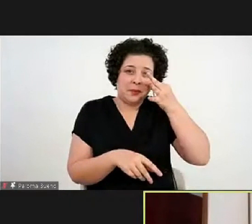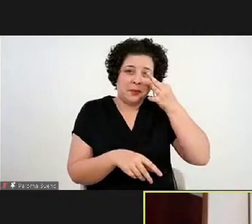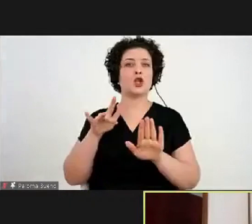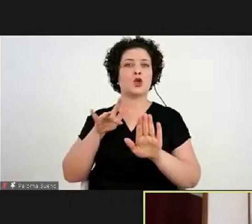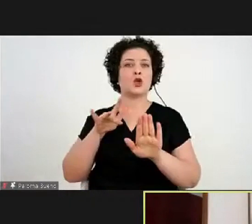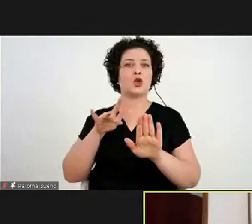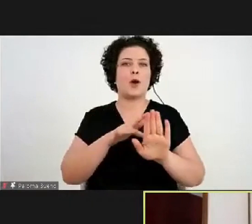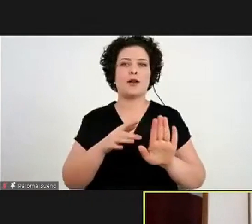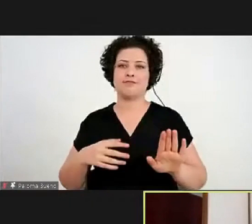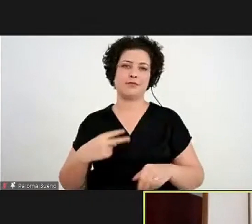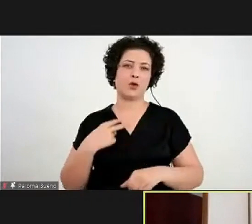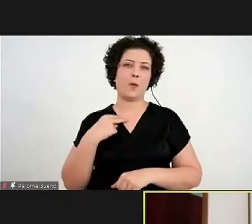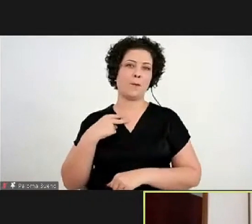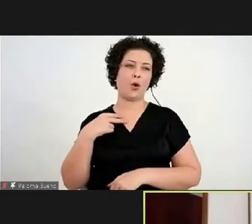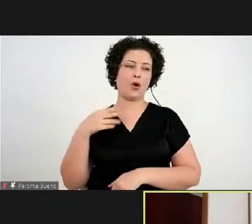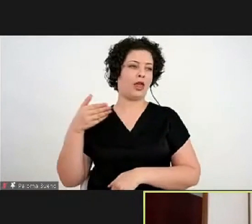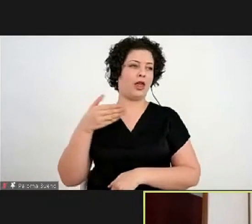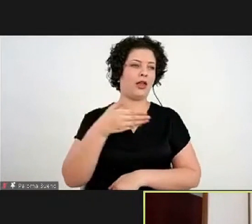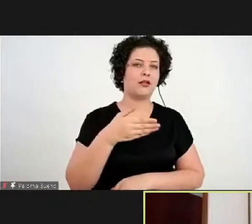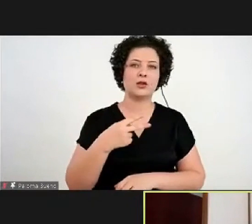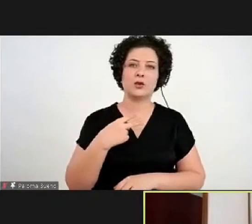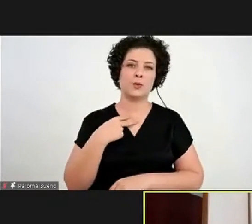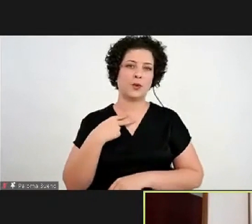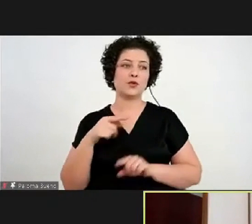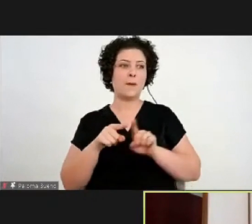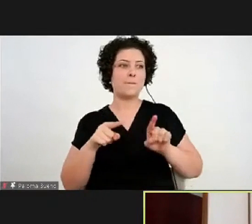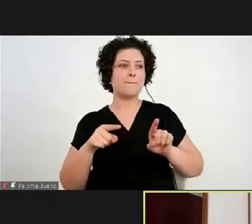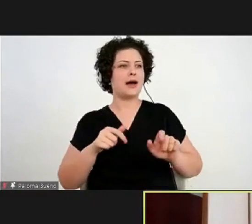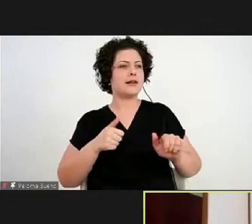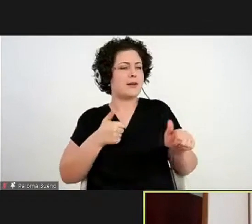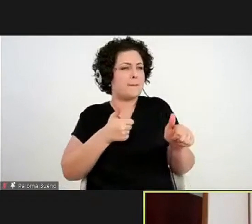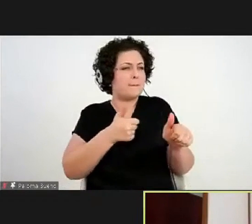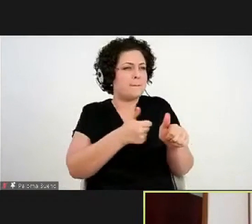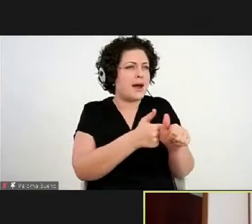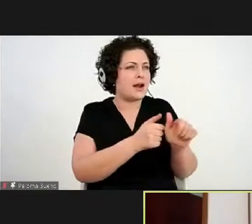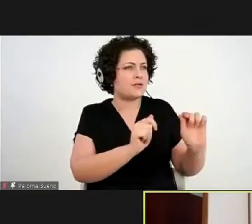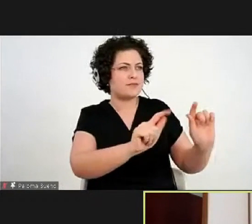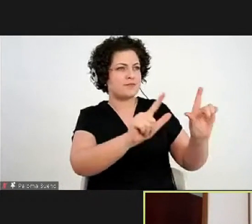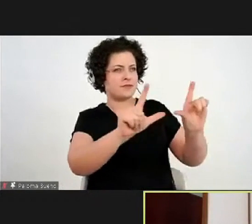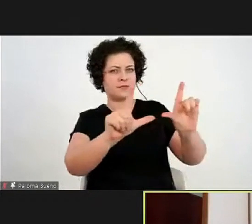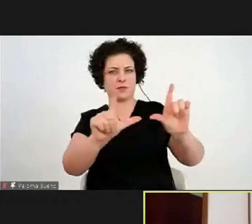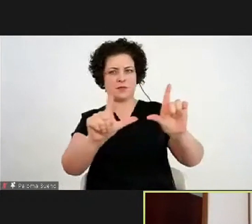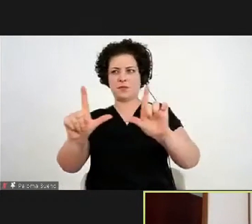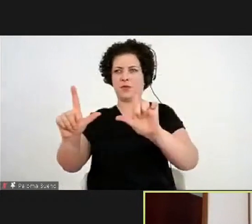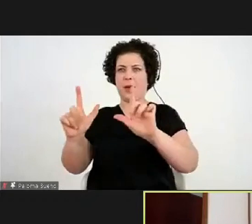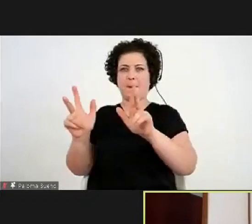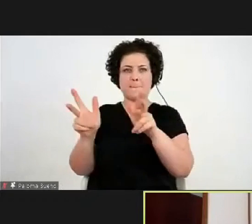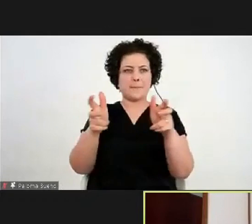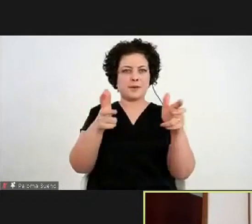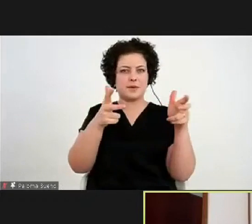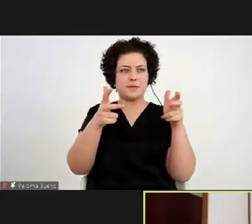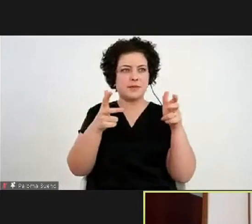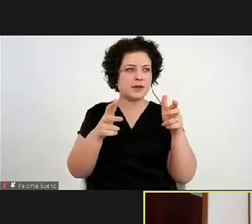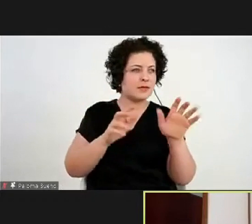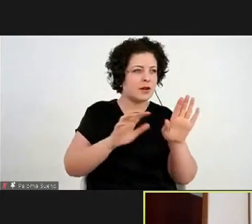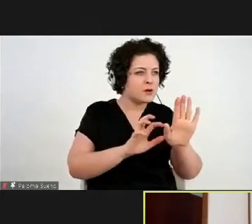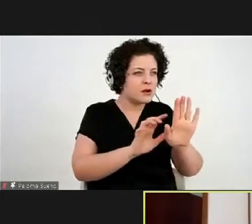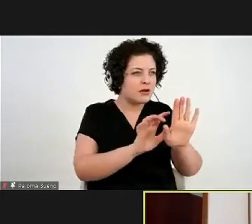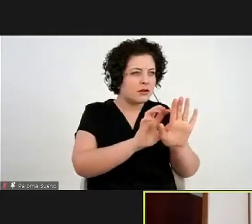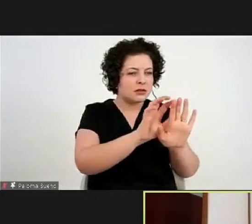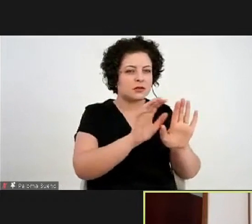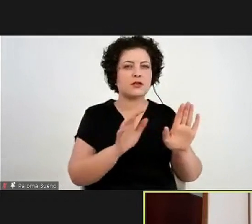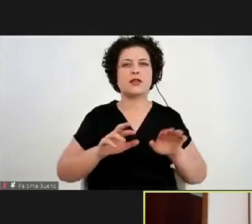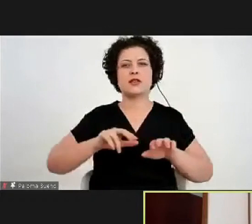as obras no museu, essa coisa de estar ali próximo e perceber, lógico, tem vários projetos que